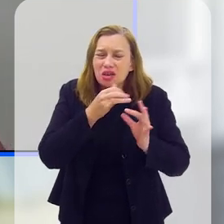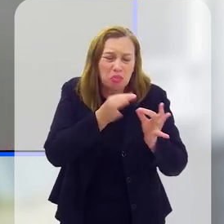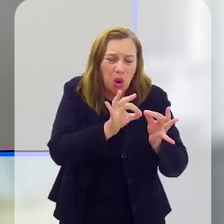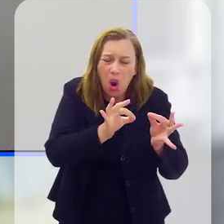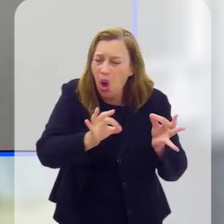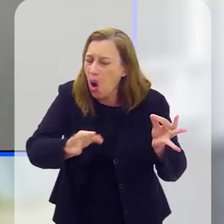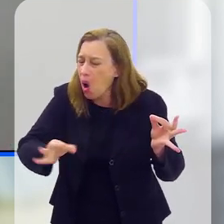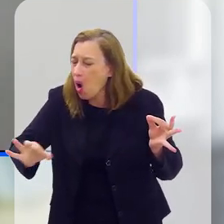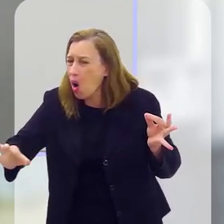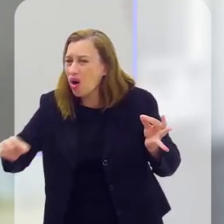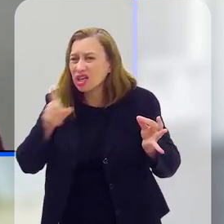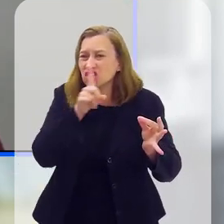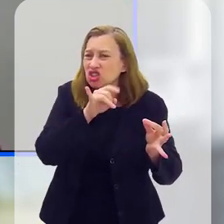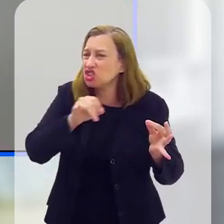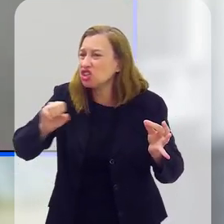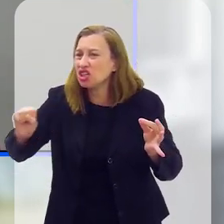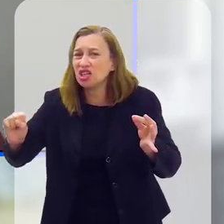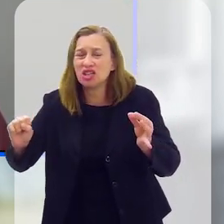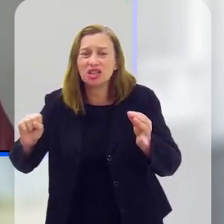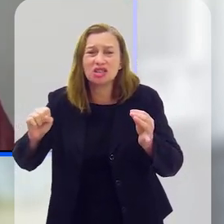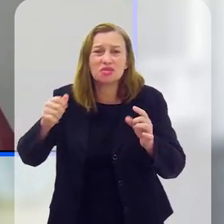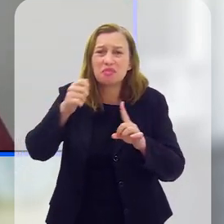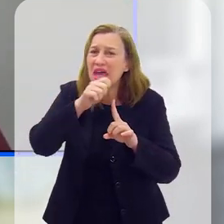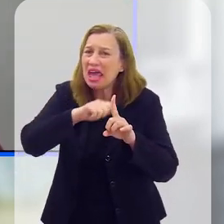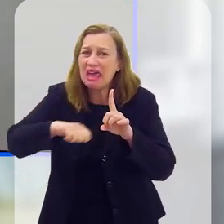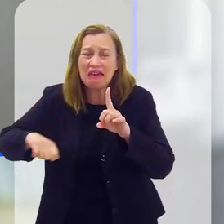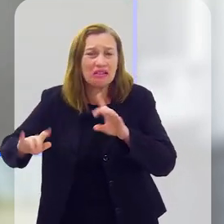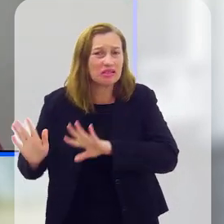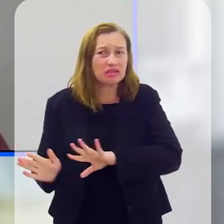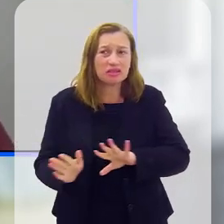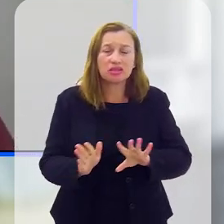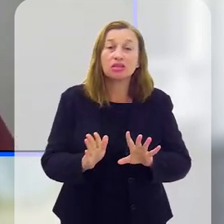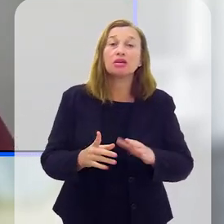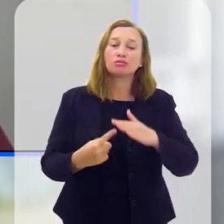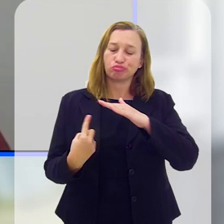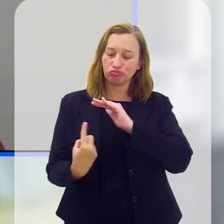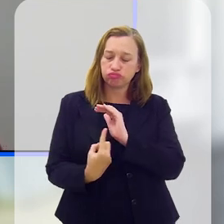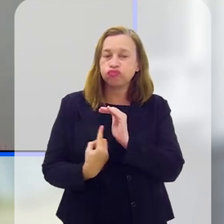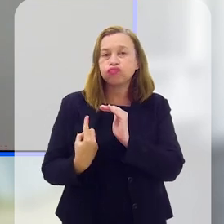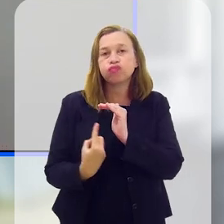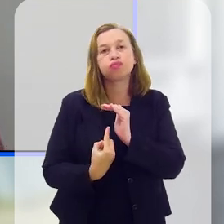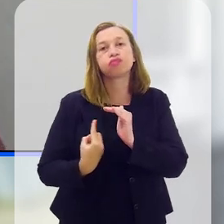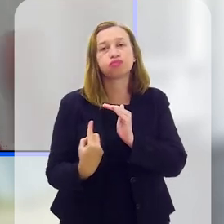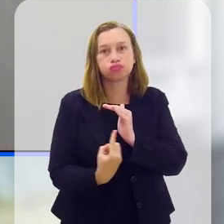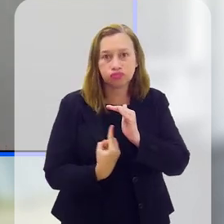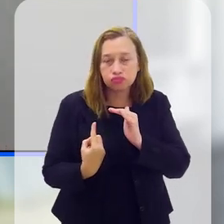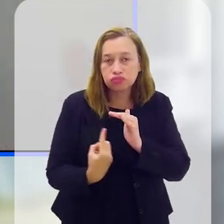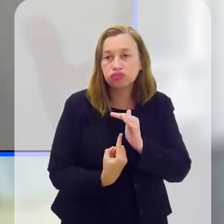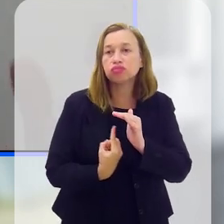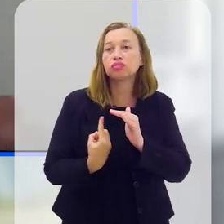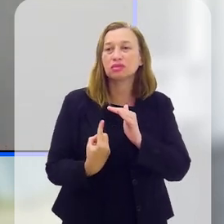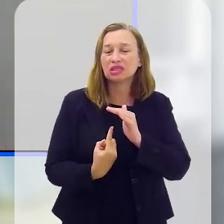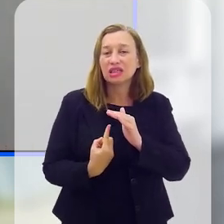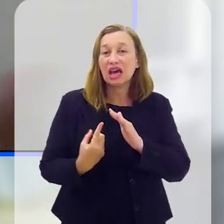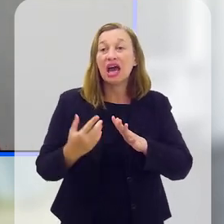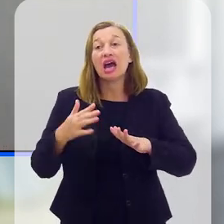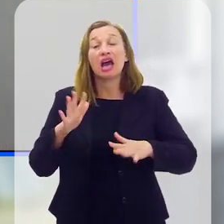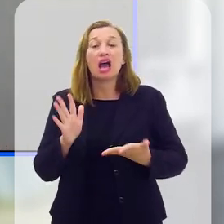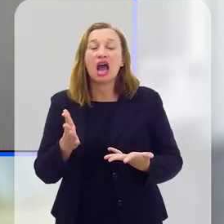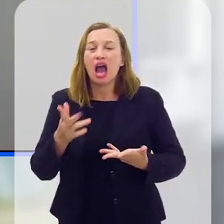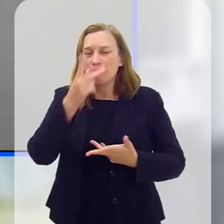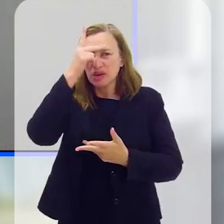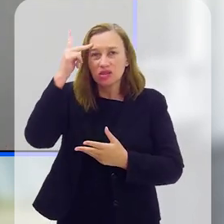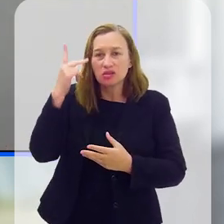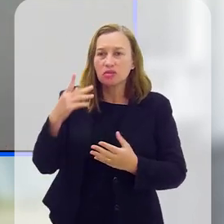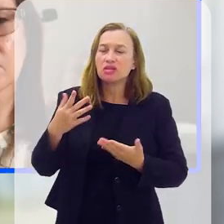vai se arrastando. Tristeza profunda, portanto. Isolamento social. De repente, uma pessoa que tinha a sua